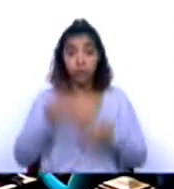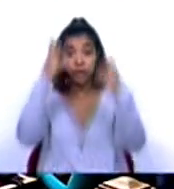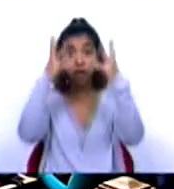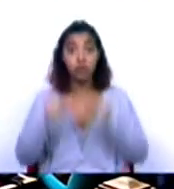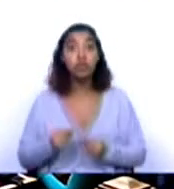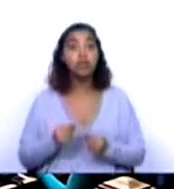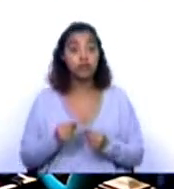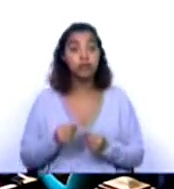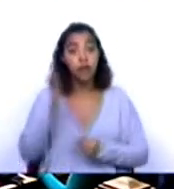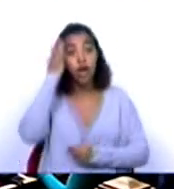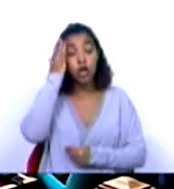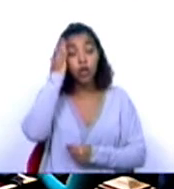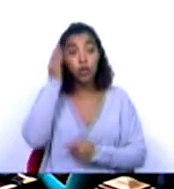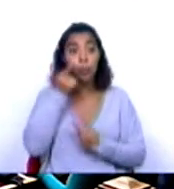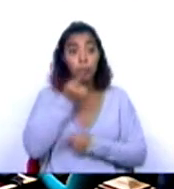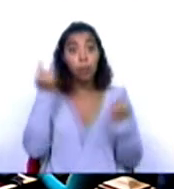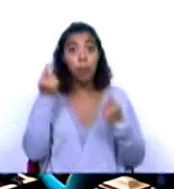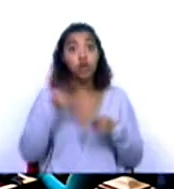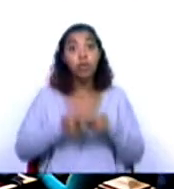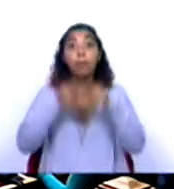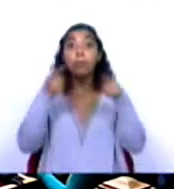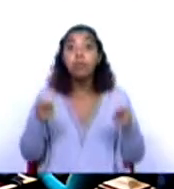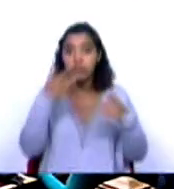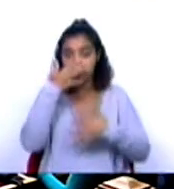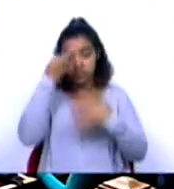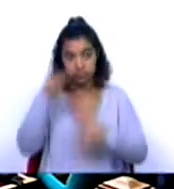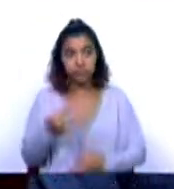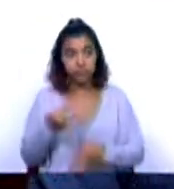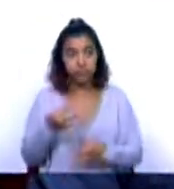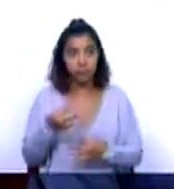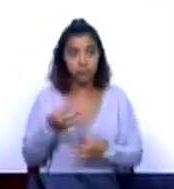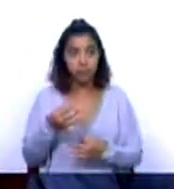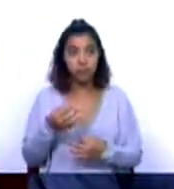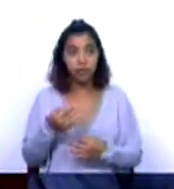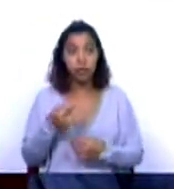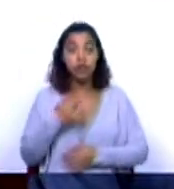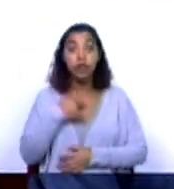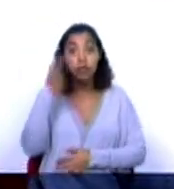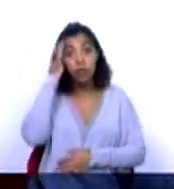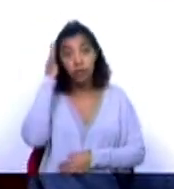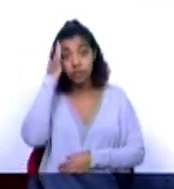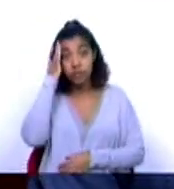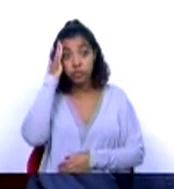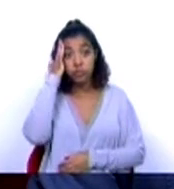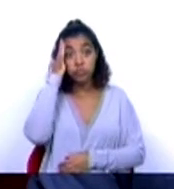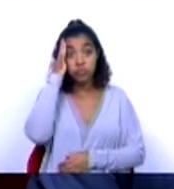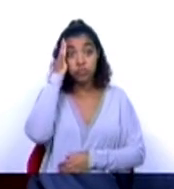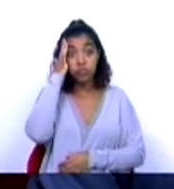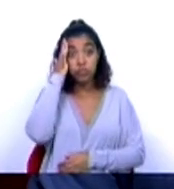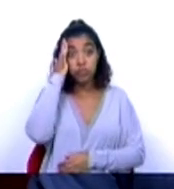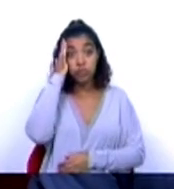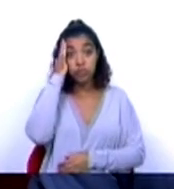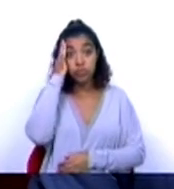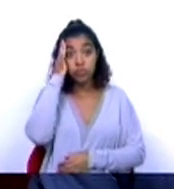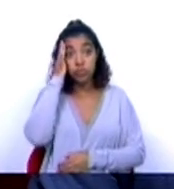e traz os números que justificam que continua a acreditar no orçamento. Penso é que, não precisando